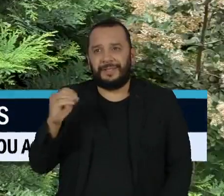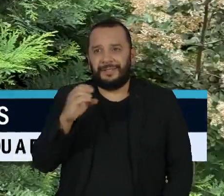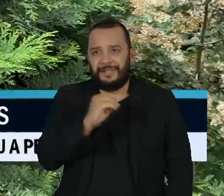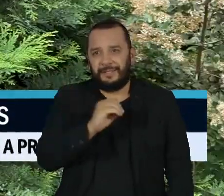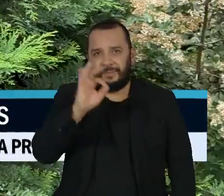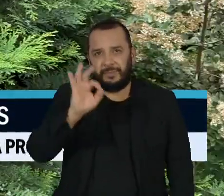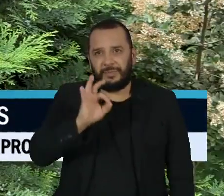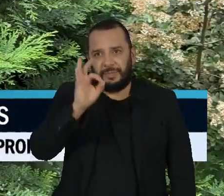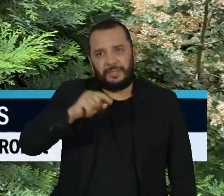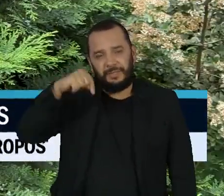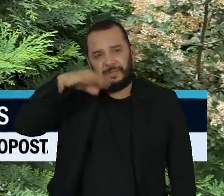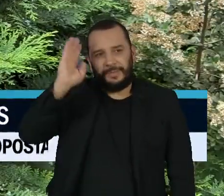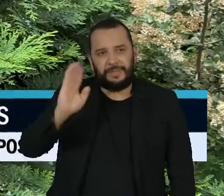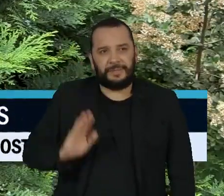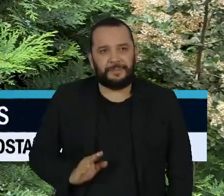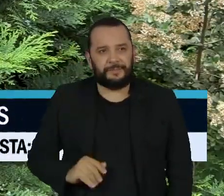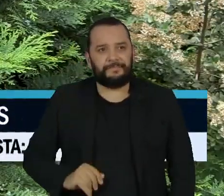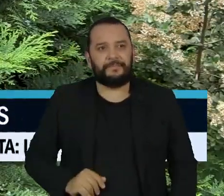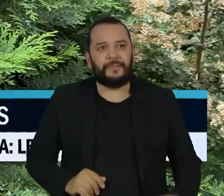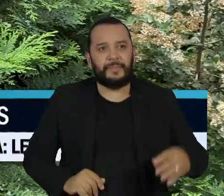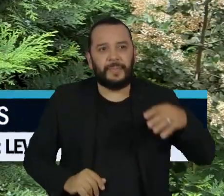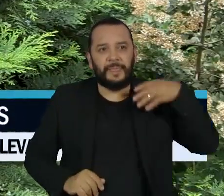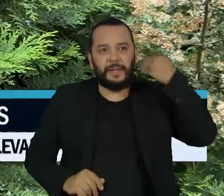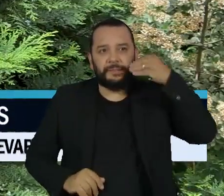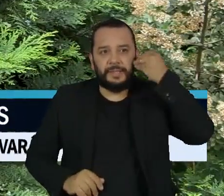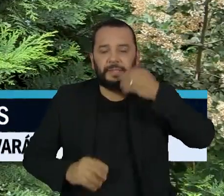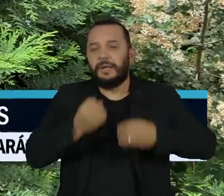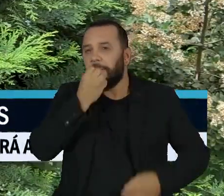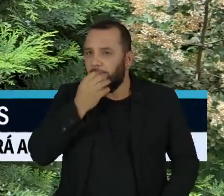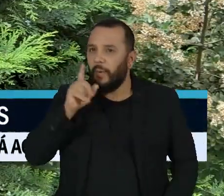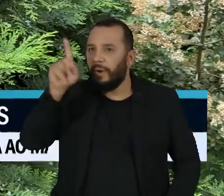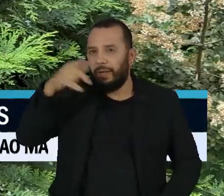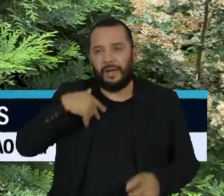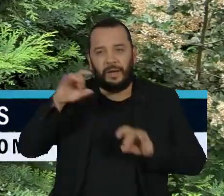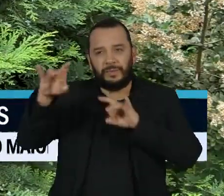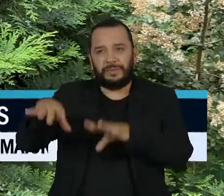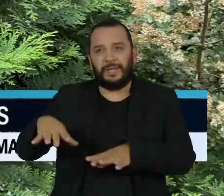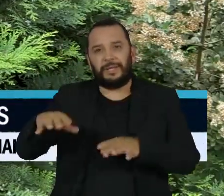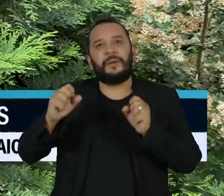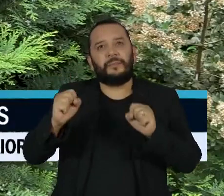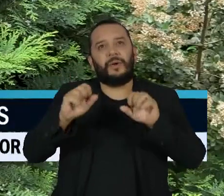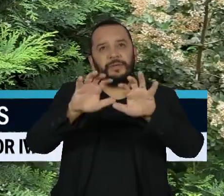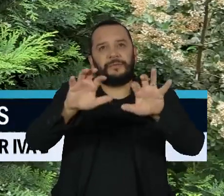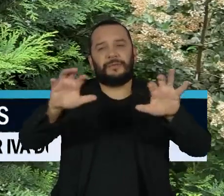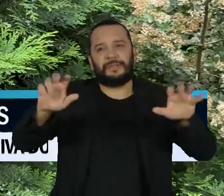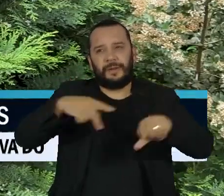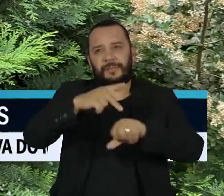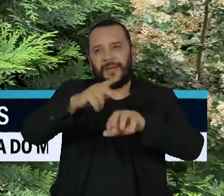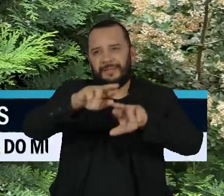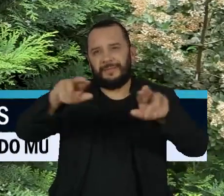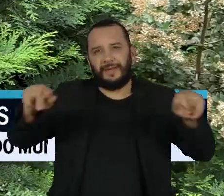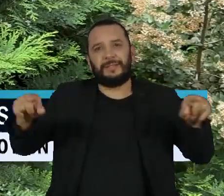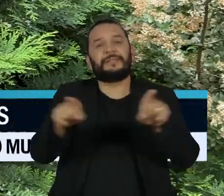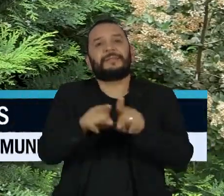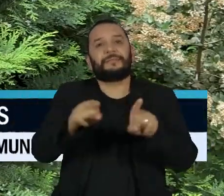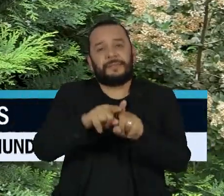nosso país. A experiência vitoriosa da cidade australiana pode inspirar muitos países, inclusive o Brasil.